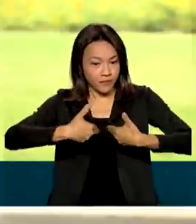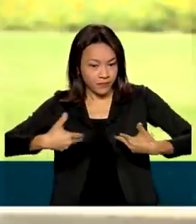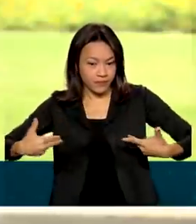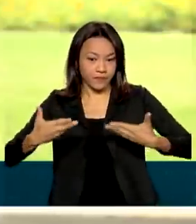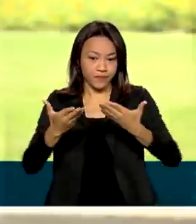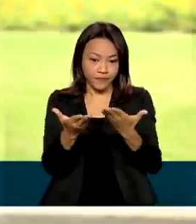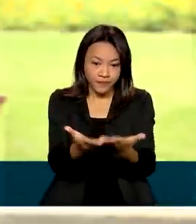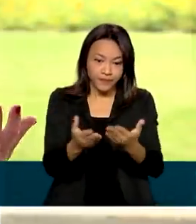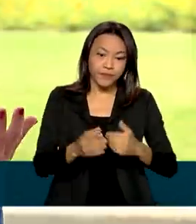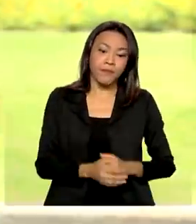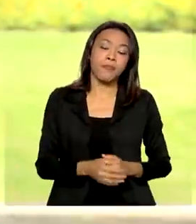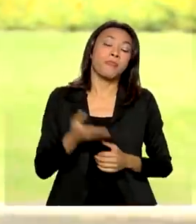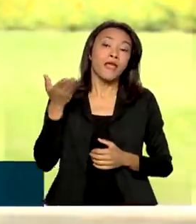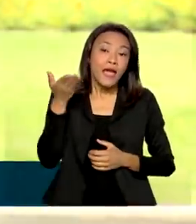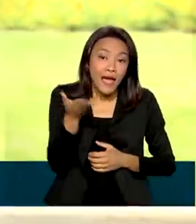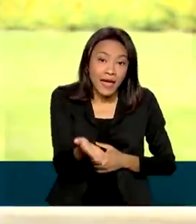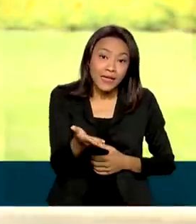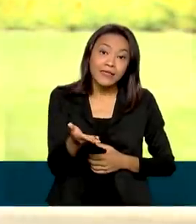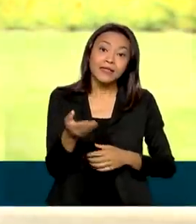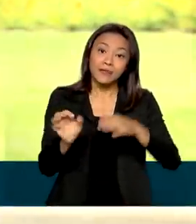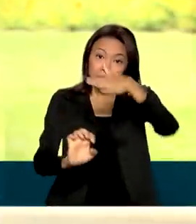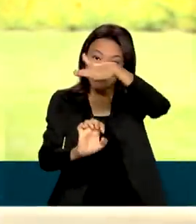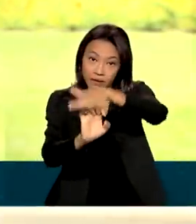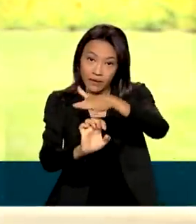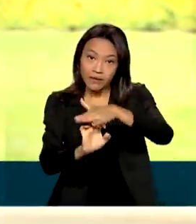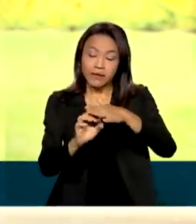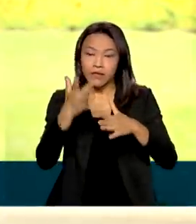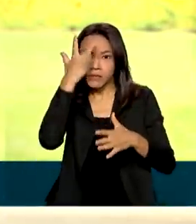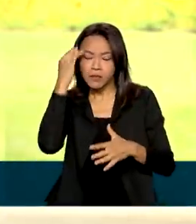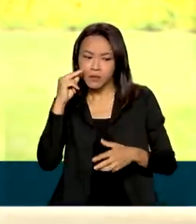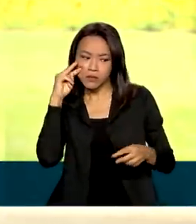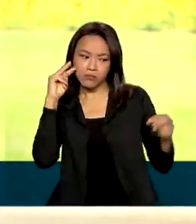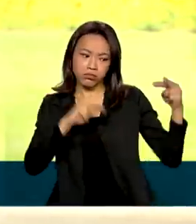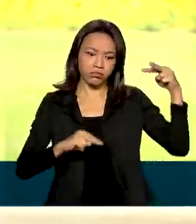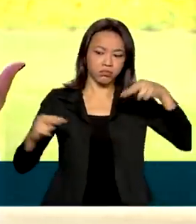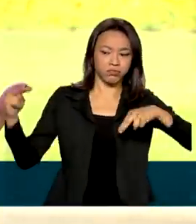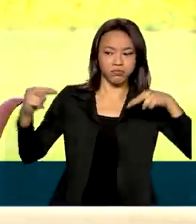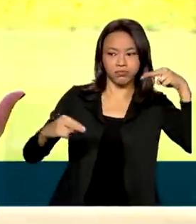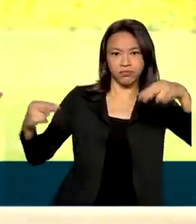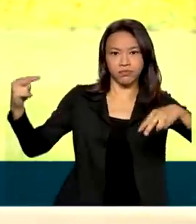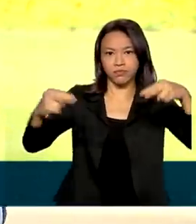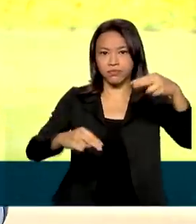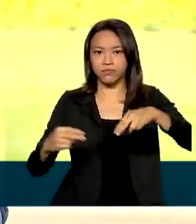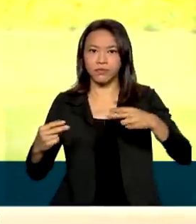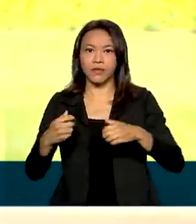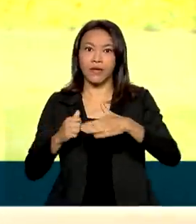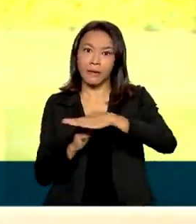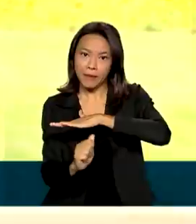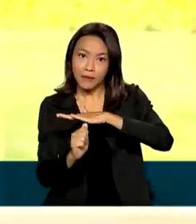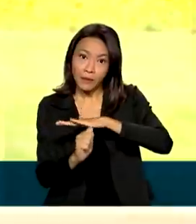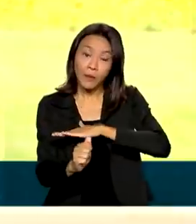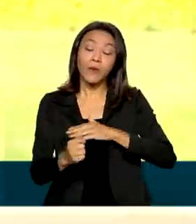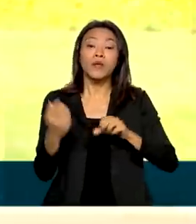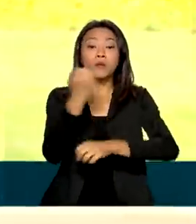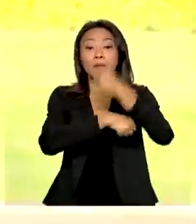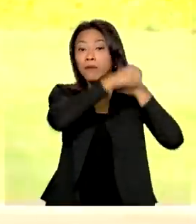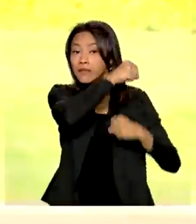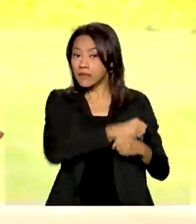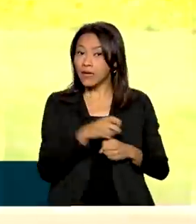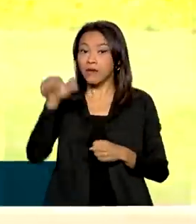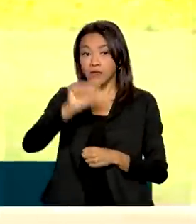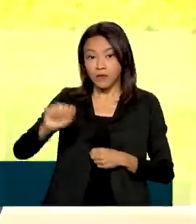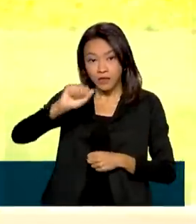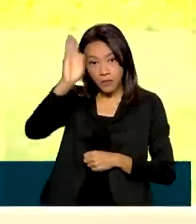Esse tipo de negócio tem atraído os olhares dos empreendedores no Brasil. Só no ano passado, segundo a Associação Brasileira das